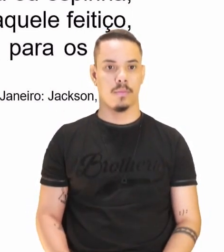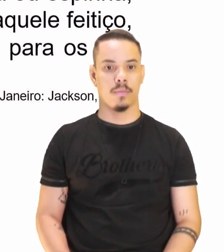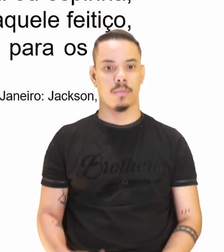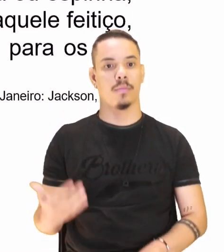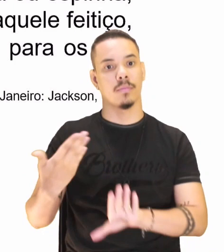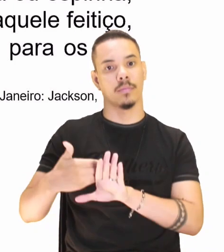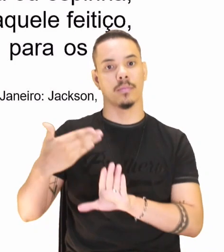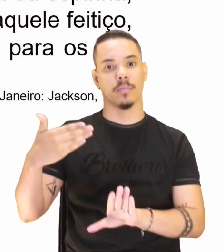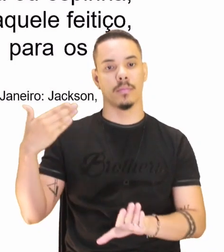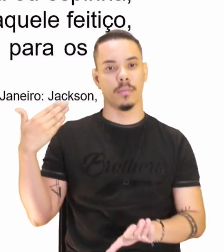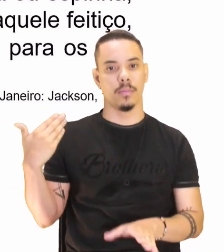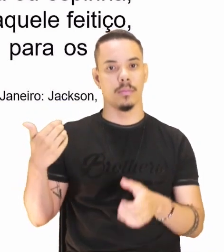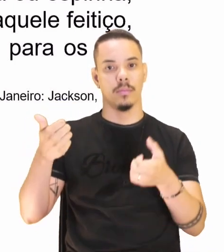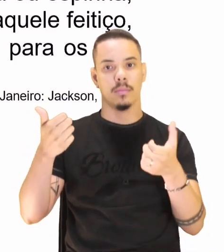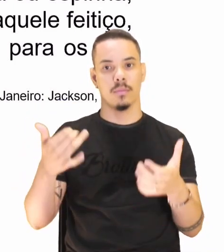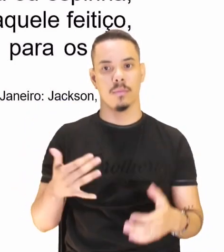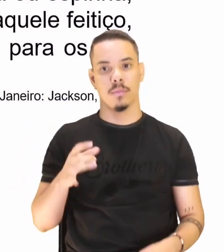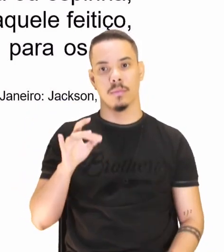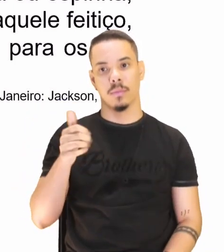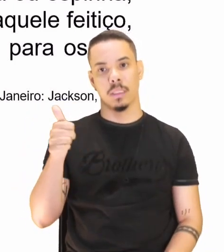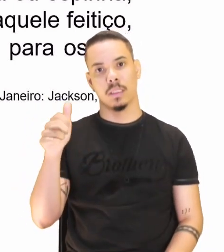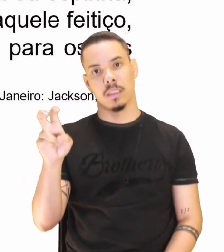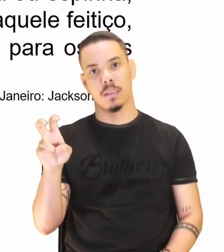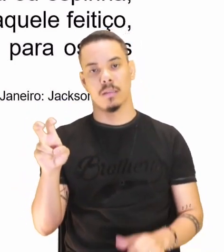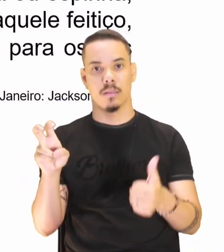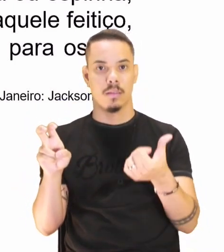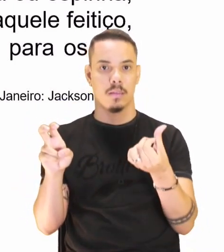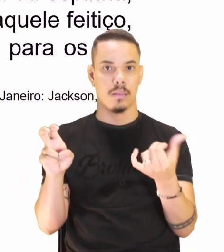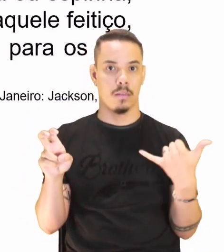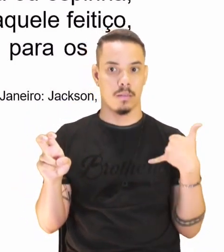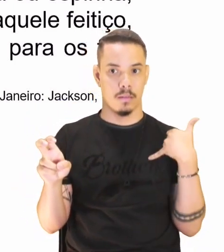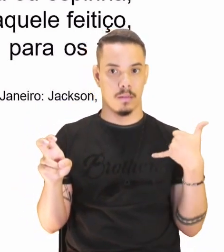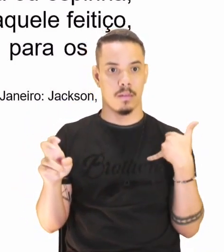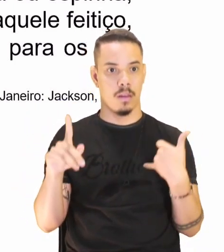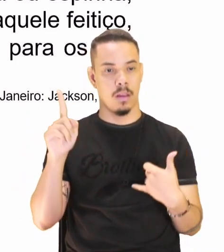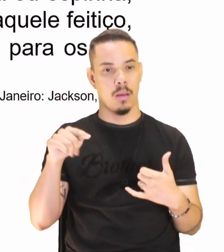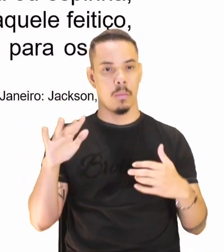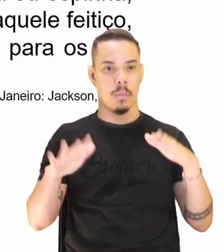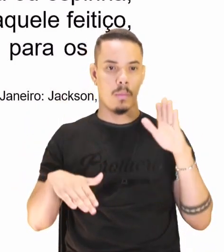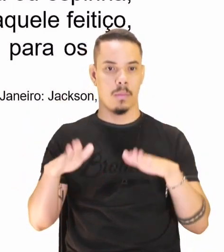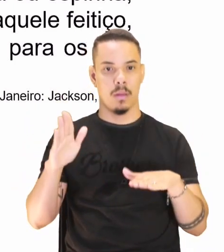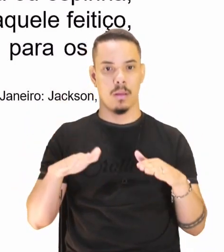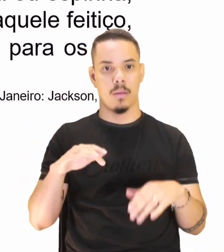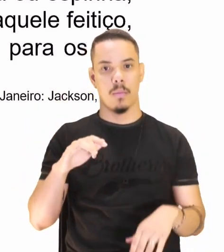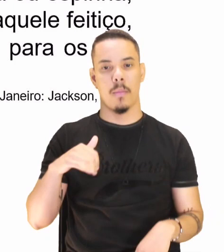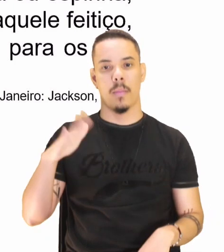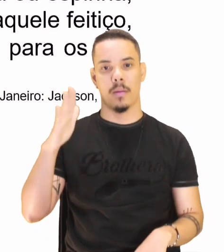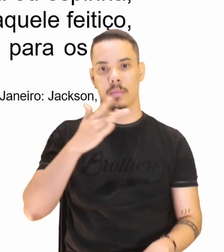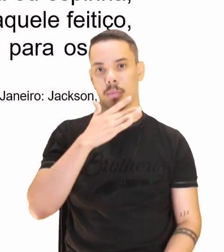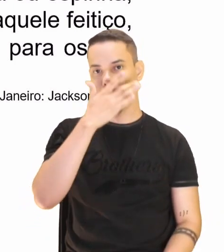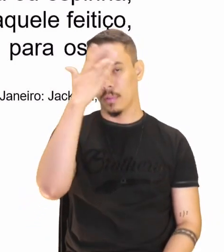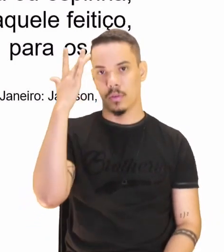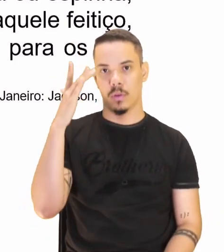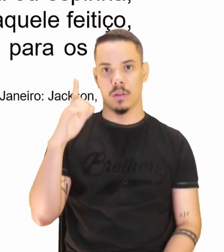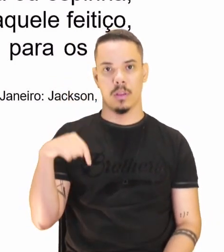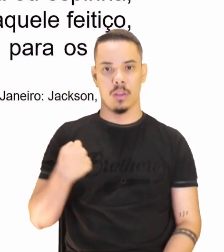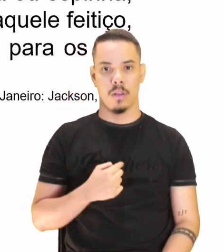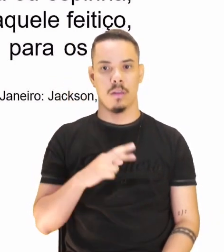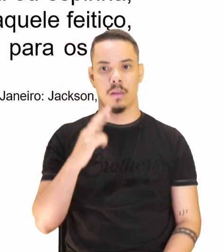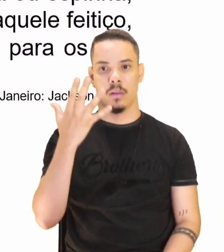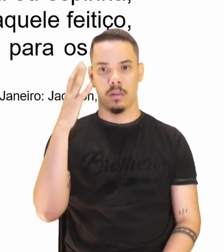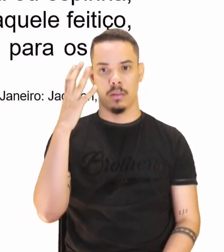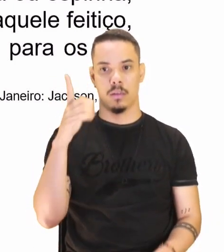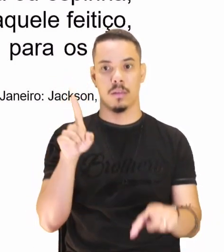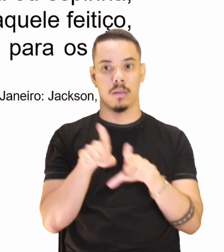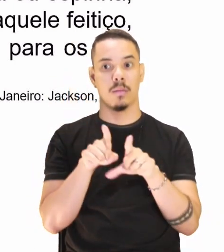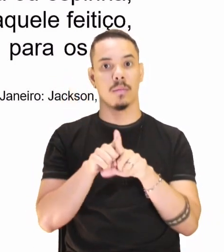tempo, contava apenas uns 15 ou 16 anos. Era talvez a mais atrevida criatura da nossa raça e,